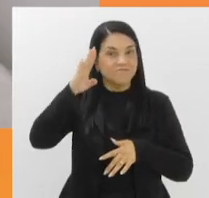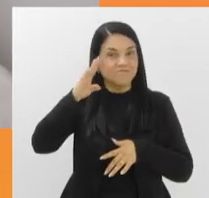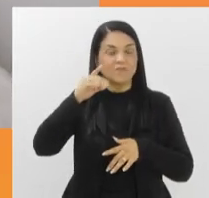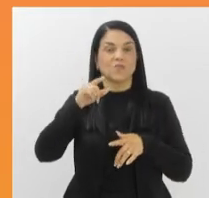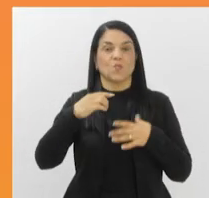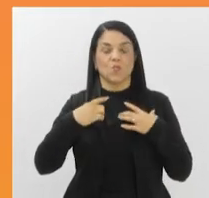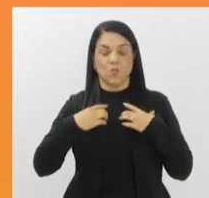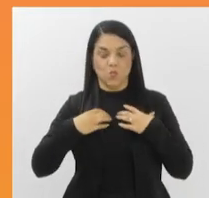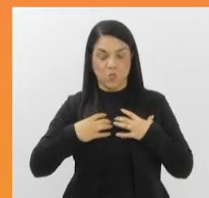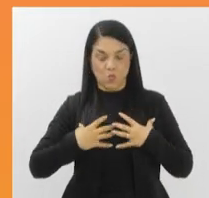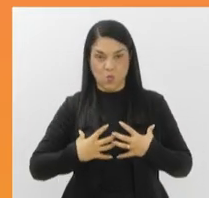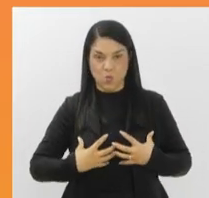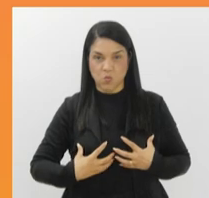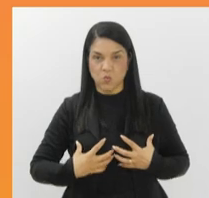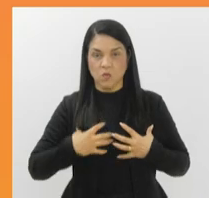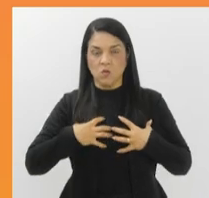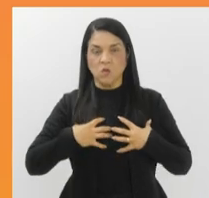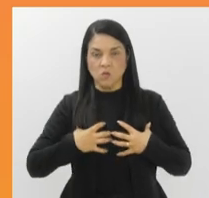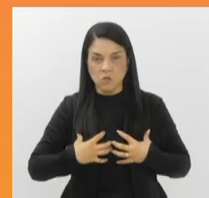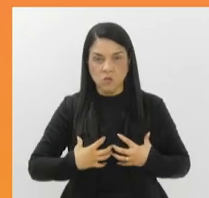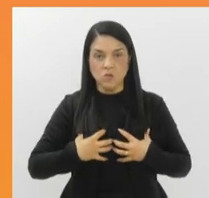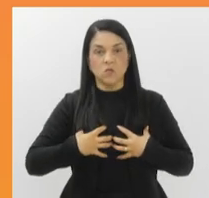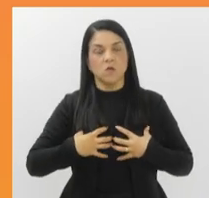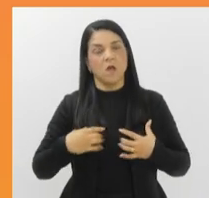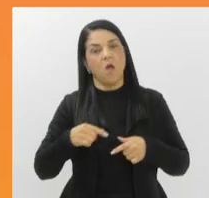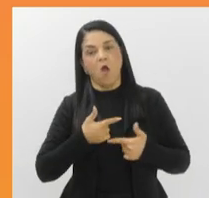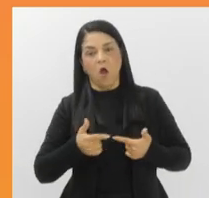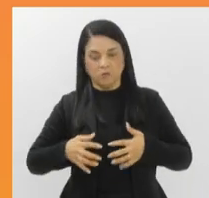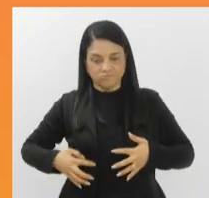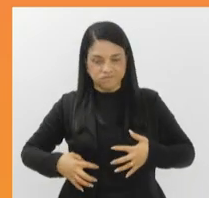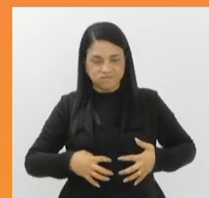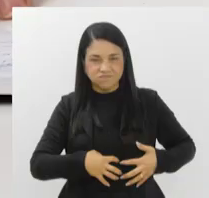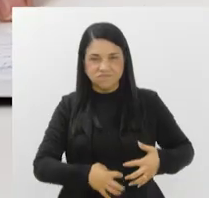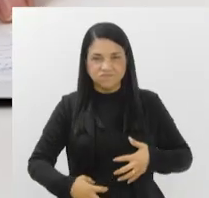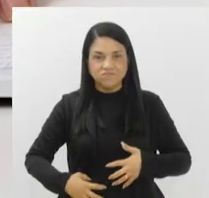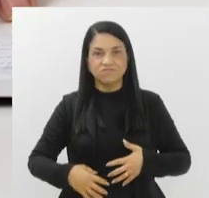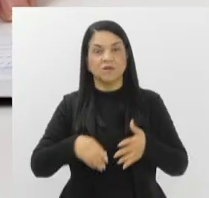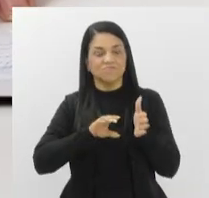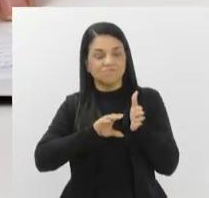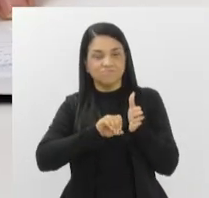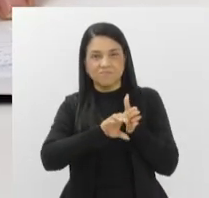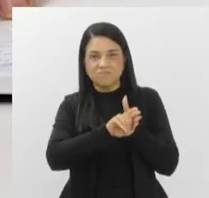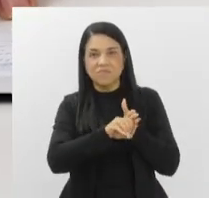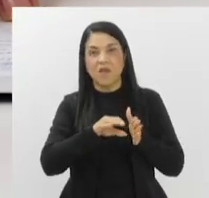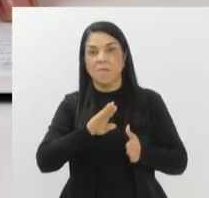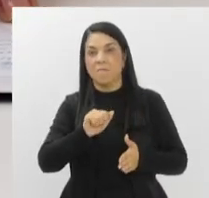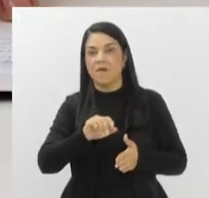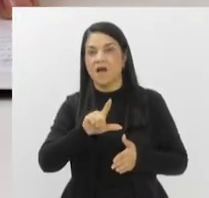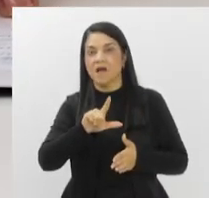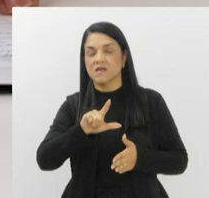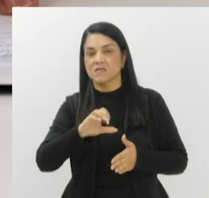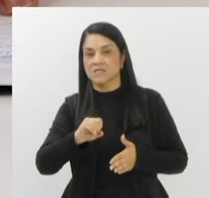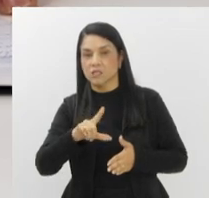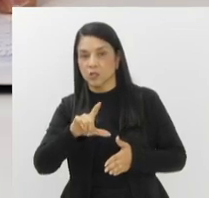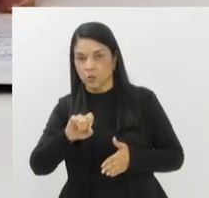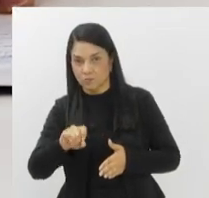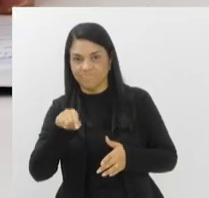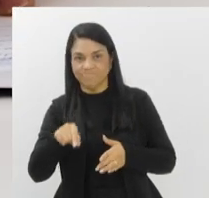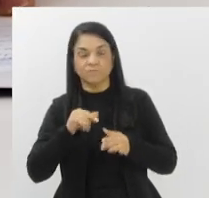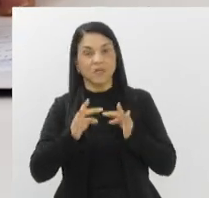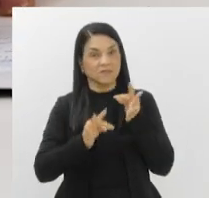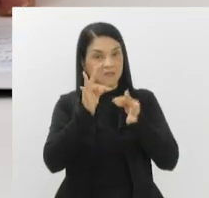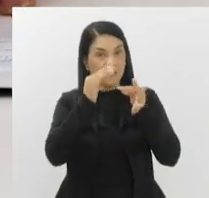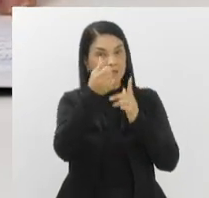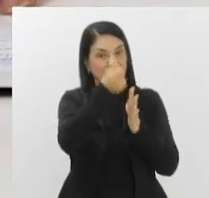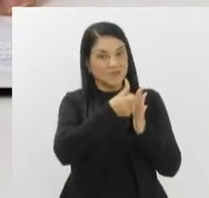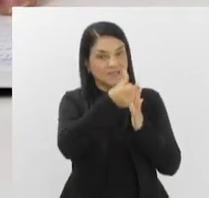pulmões, embora possa acometer outros órgãos e é causada pelo bacilo de coque. O tratamento da tuberculose dura no mínimo